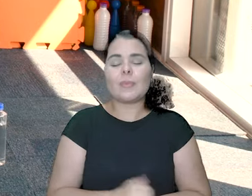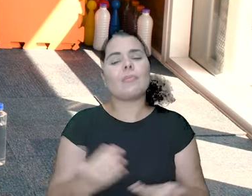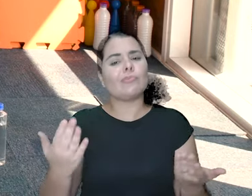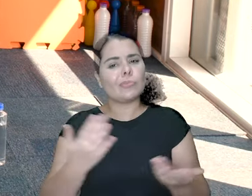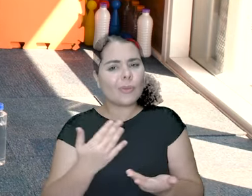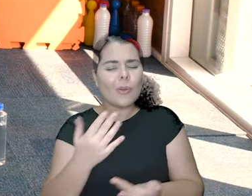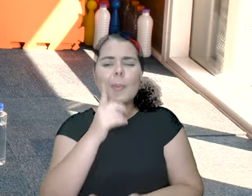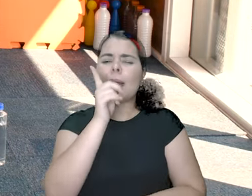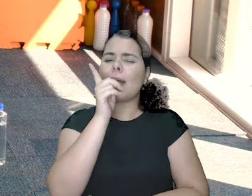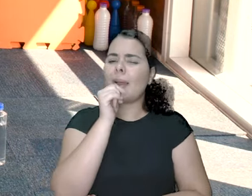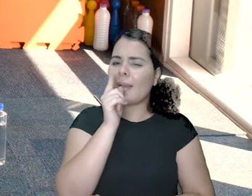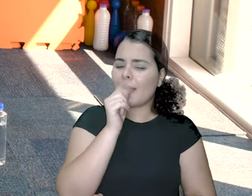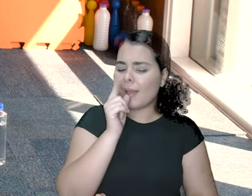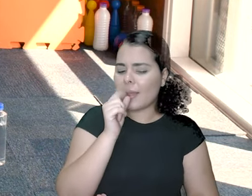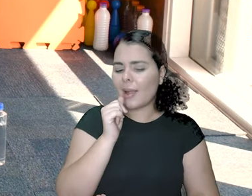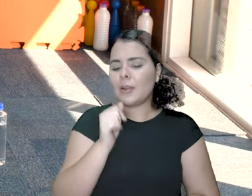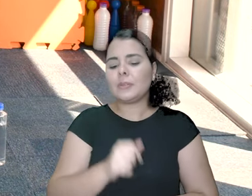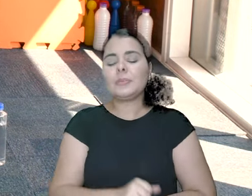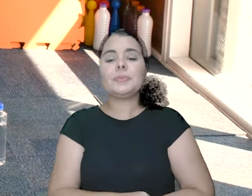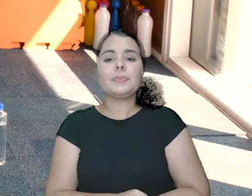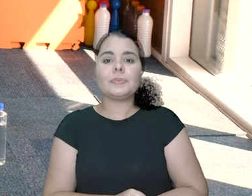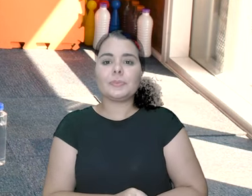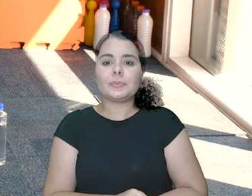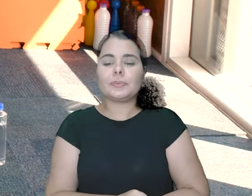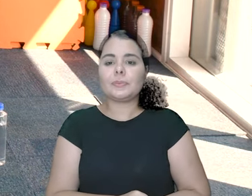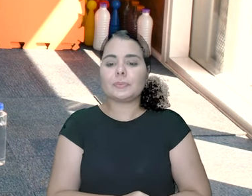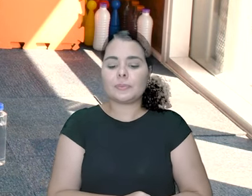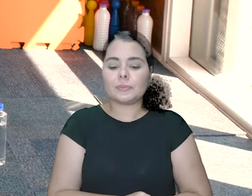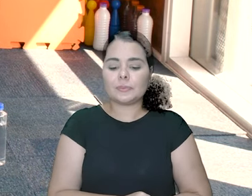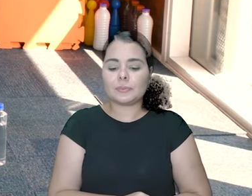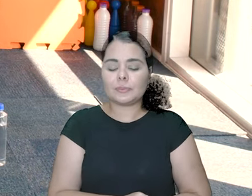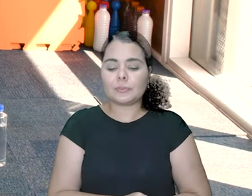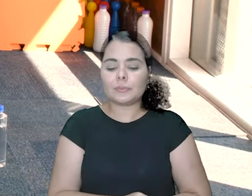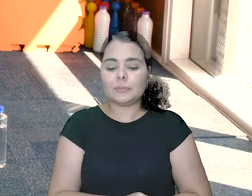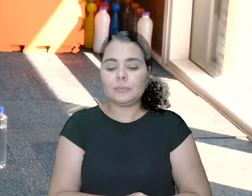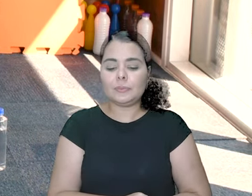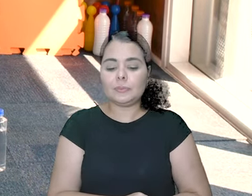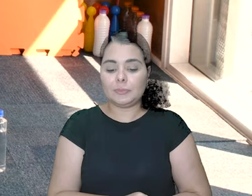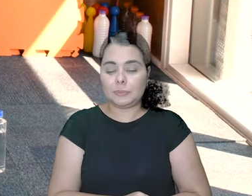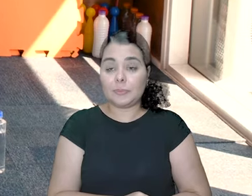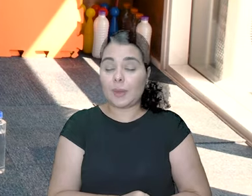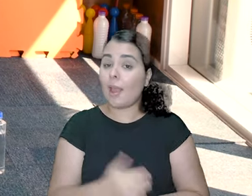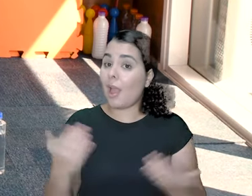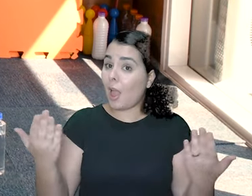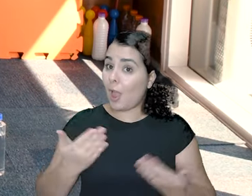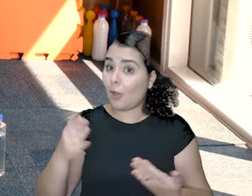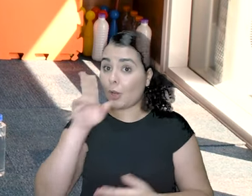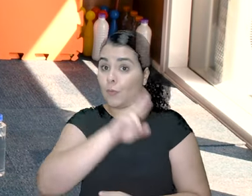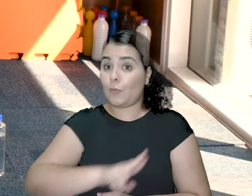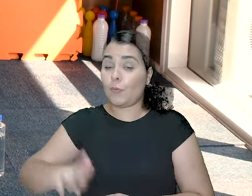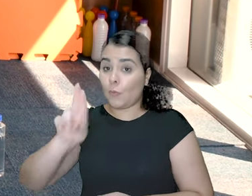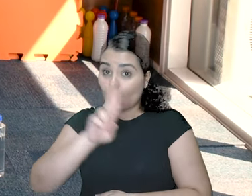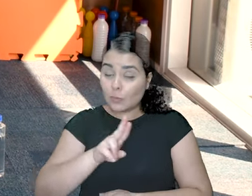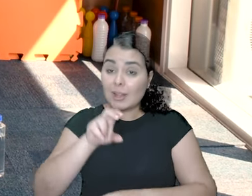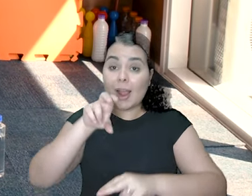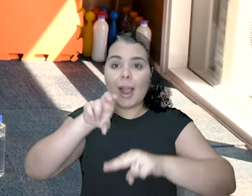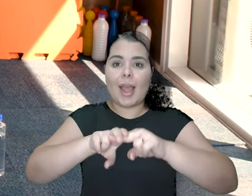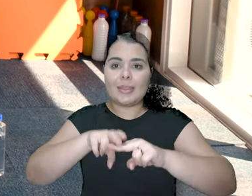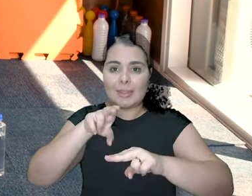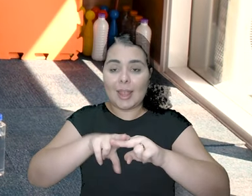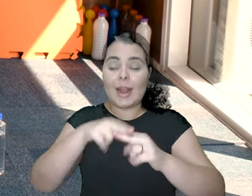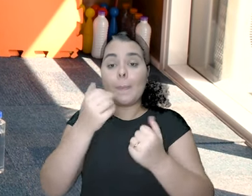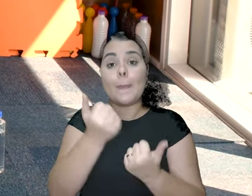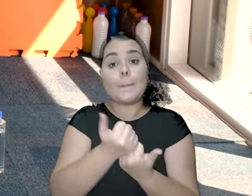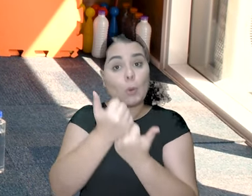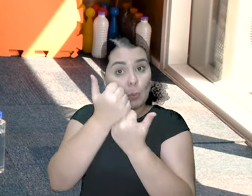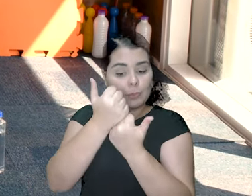Aê! Pega a sua água. Se precisar, dá um bolinho. Eu vou virar a cadeira. A gente vai usar essa